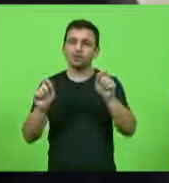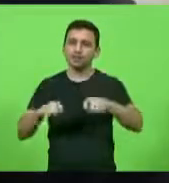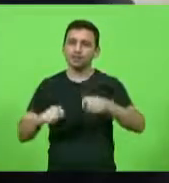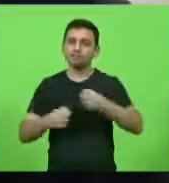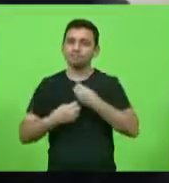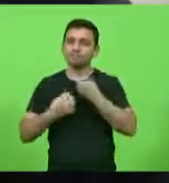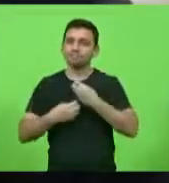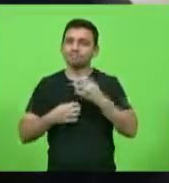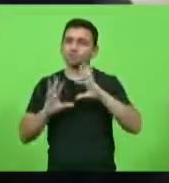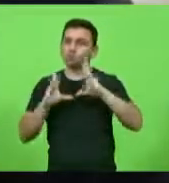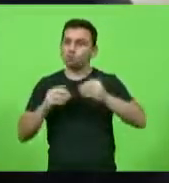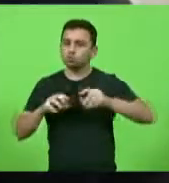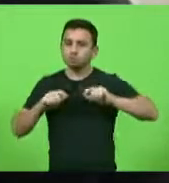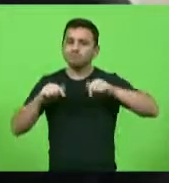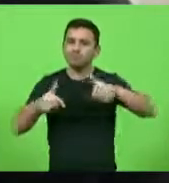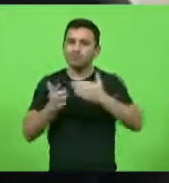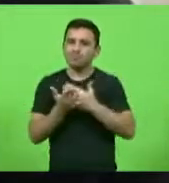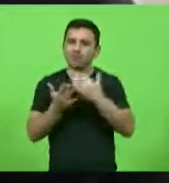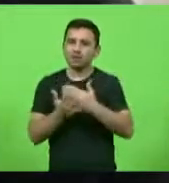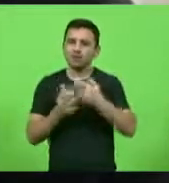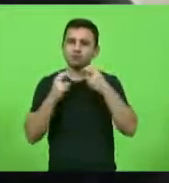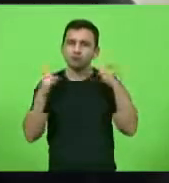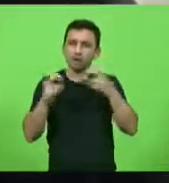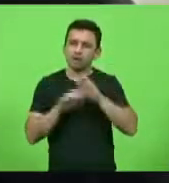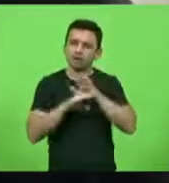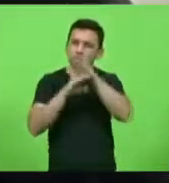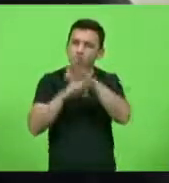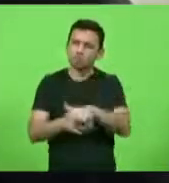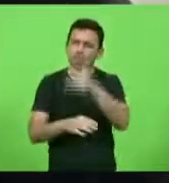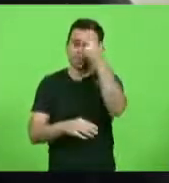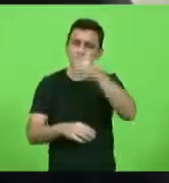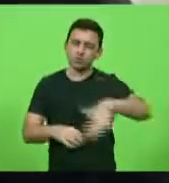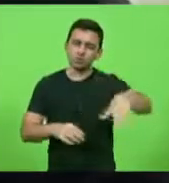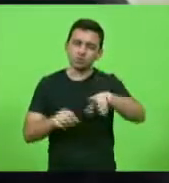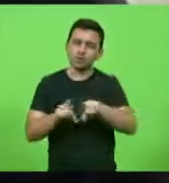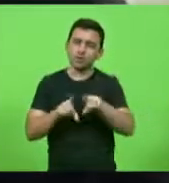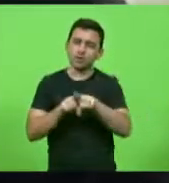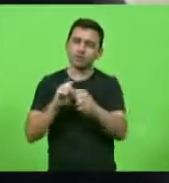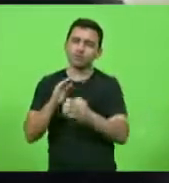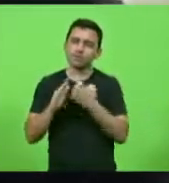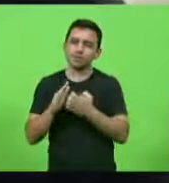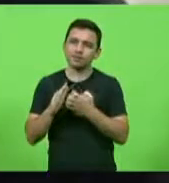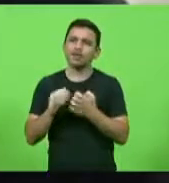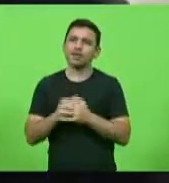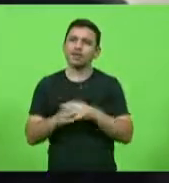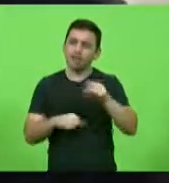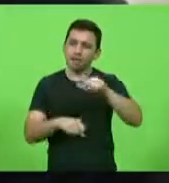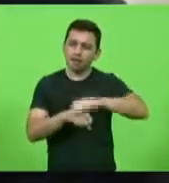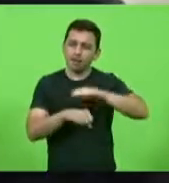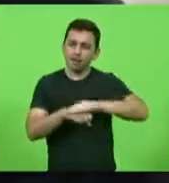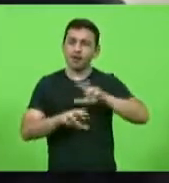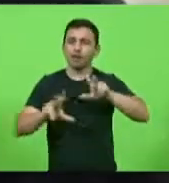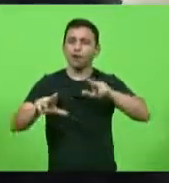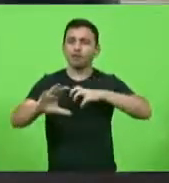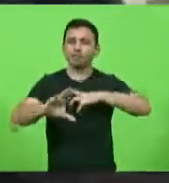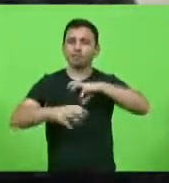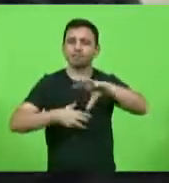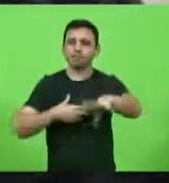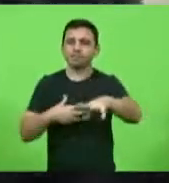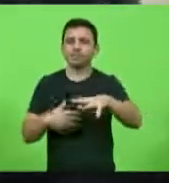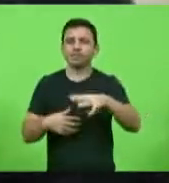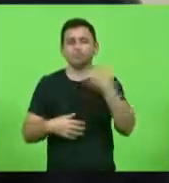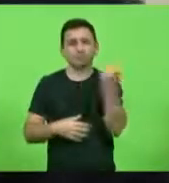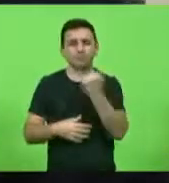mais ações em socorro das pessoas e das empresas são de alguma forma gestos de empatia tão necessários